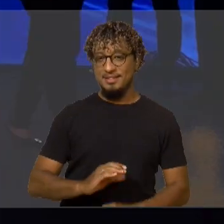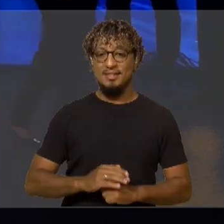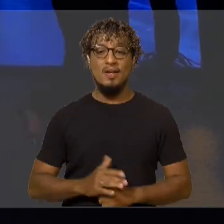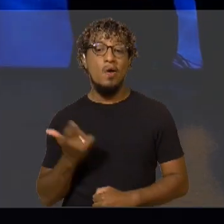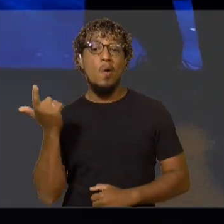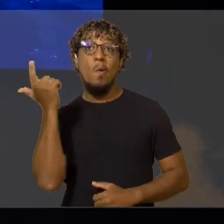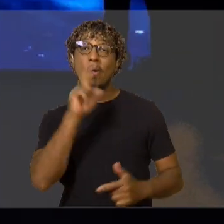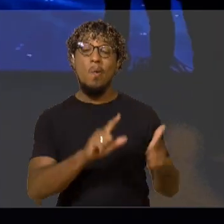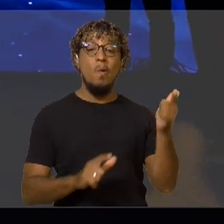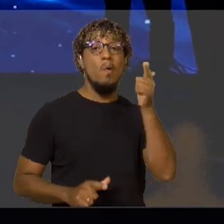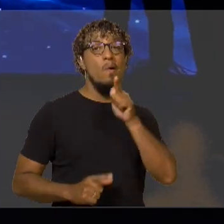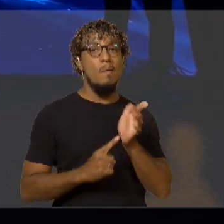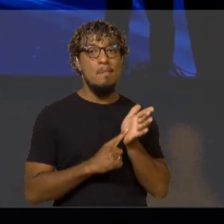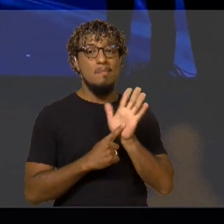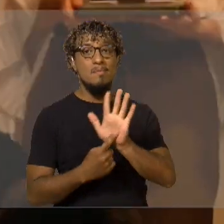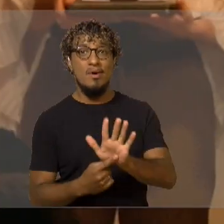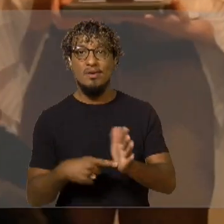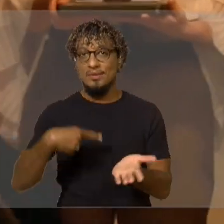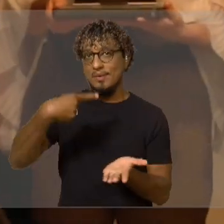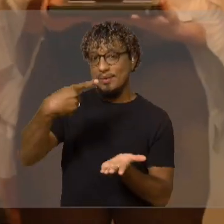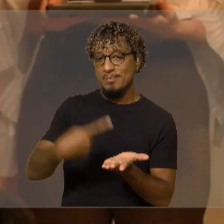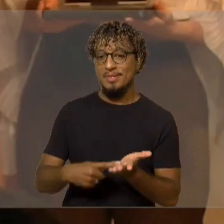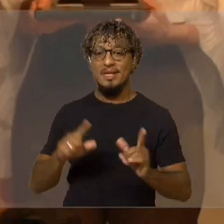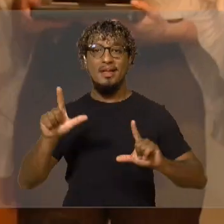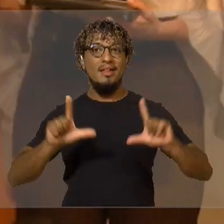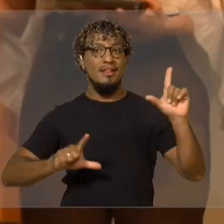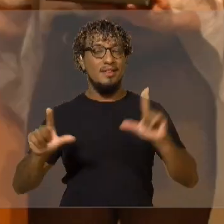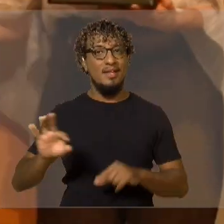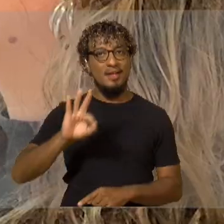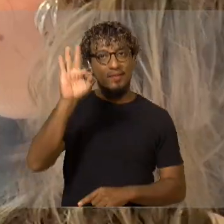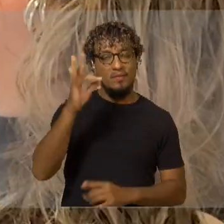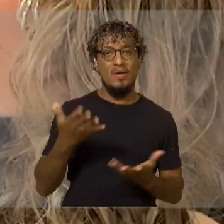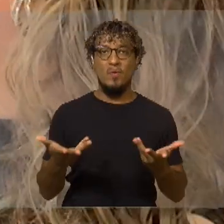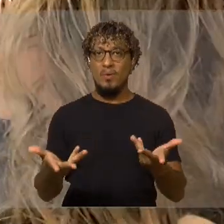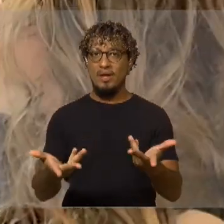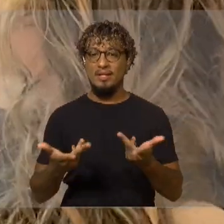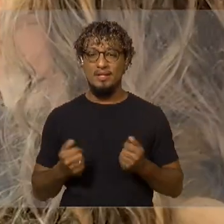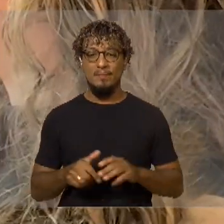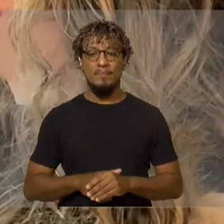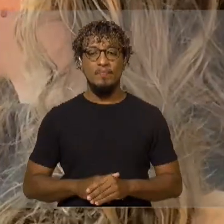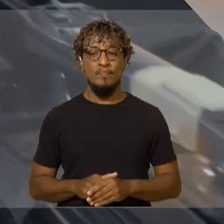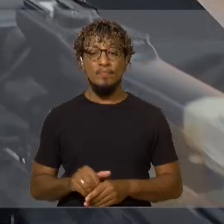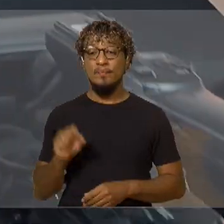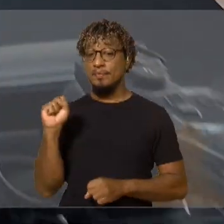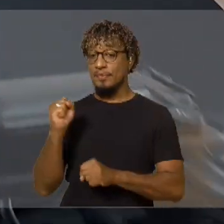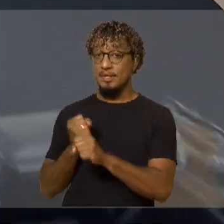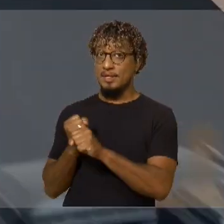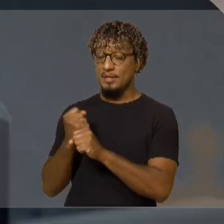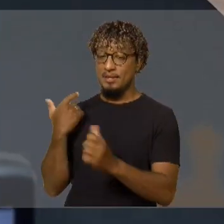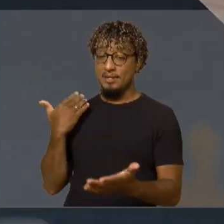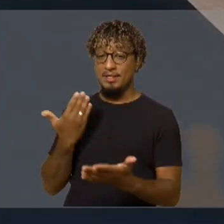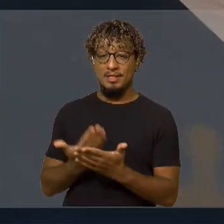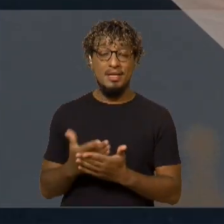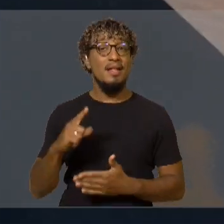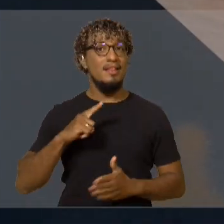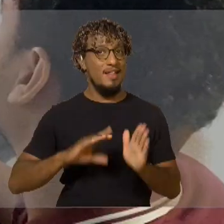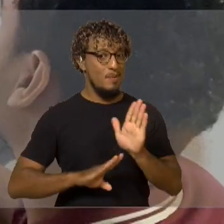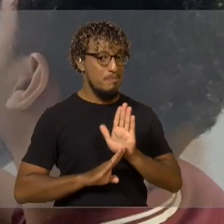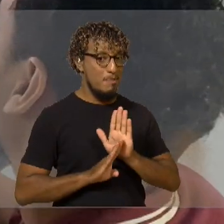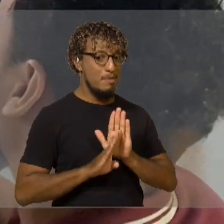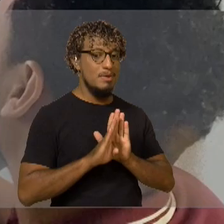Conquistas que refletem o compromisso da TV Ufima com a qualidade. Bom, nos últimos anos a TV Ufima tem seguido numa trajetória